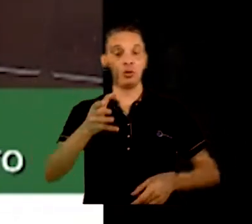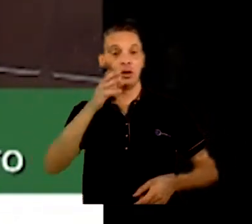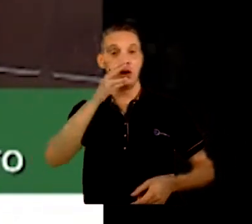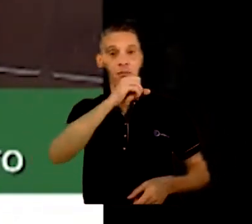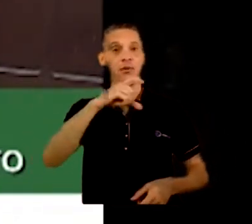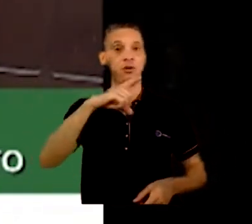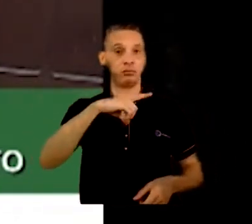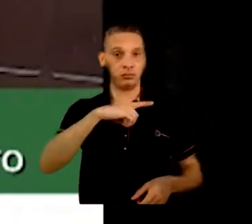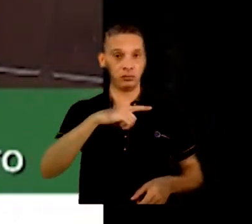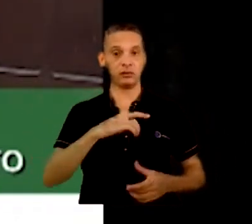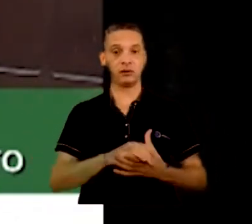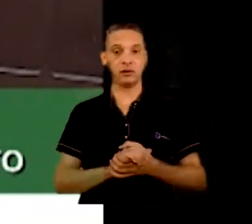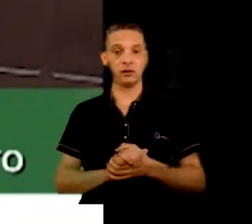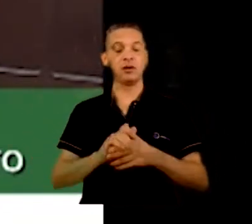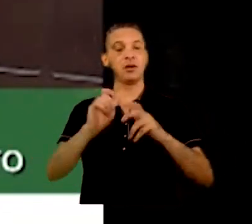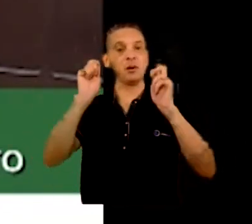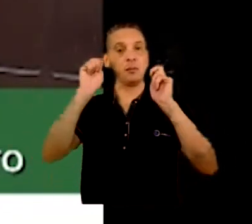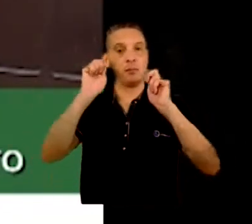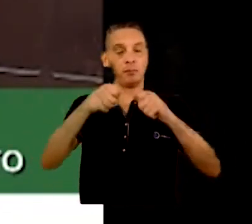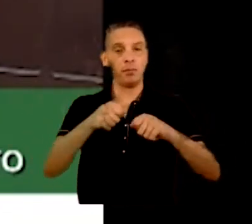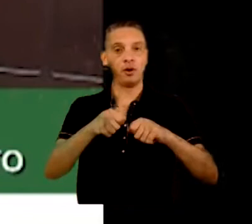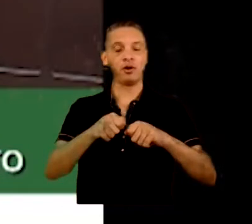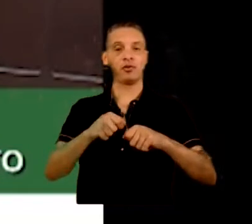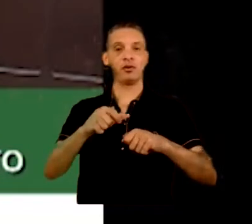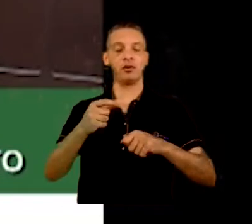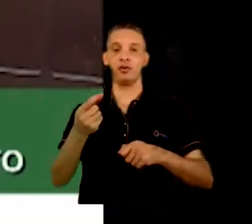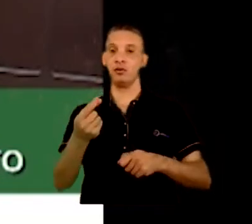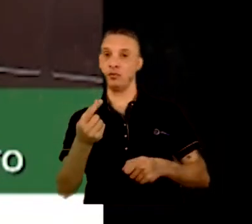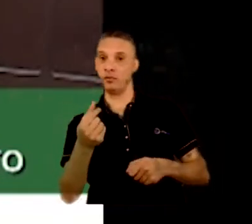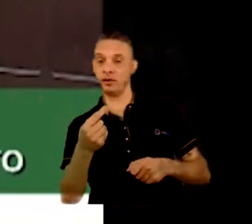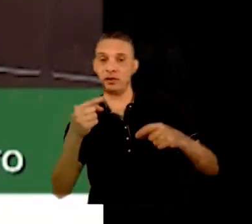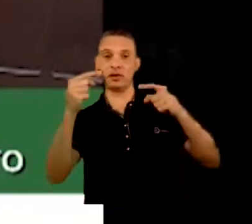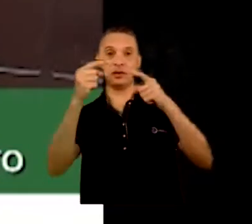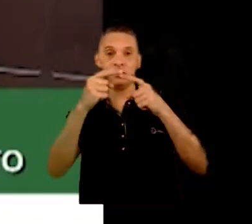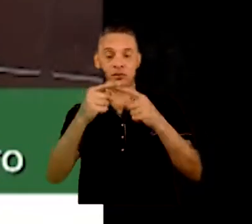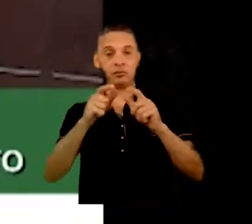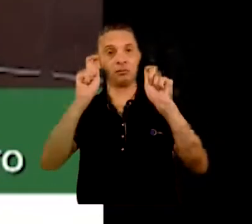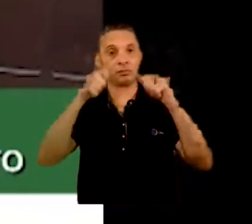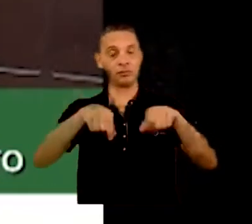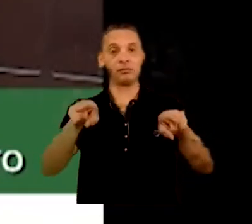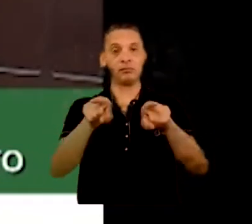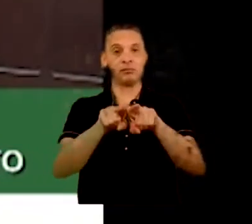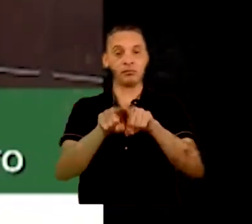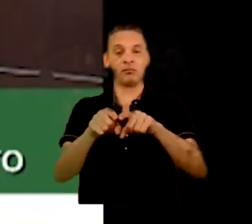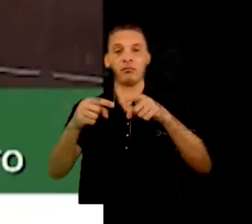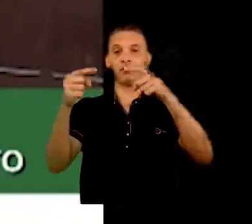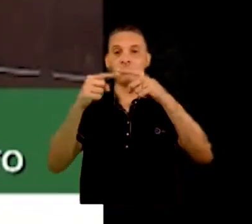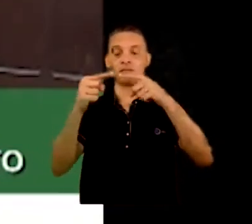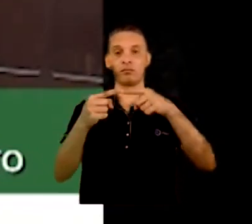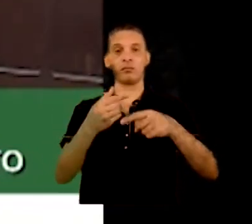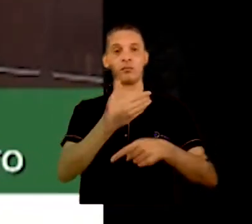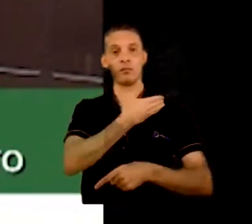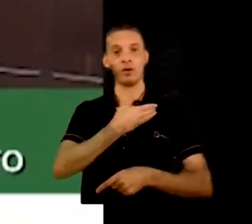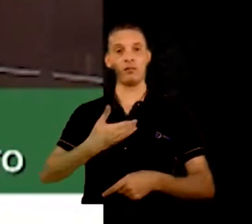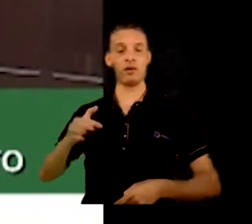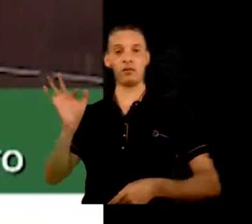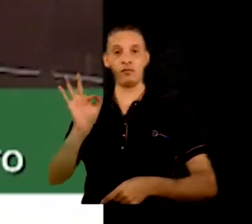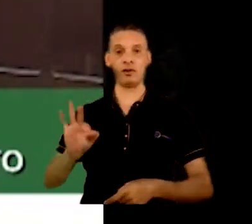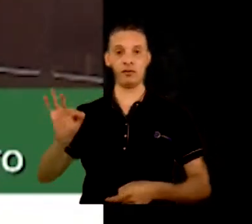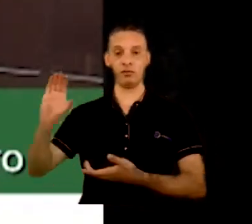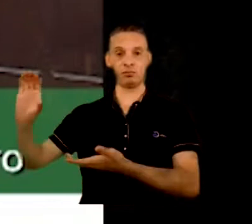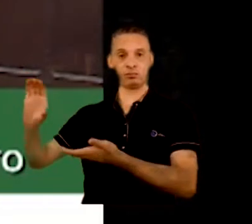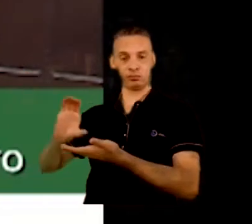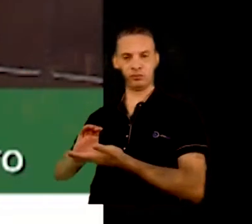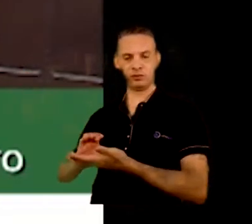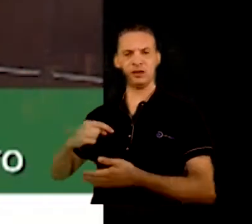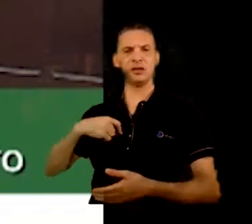para que a gente possa ter um fluxo financeiro bom vindo do governo federal. Eu também tenho essa preocupação, sim, se a crise se